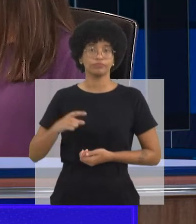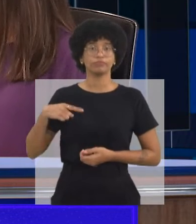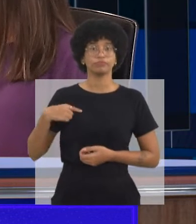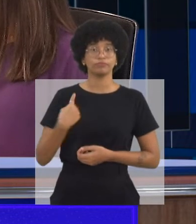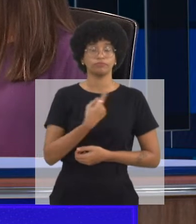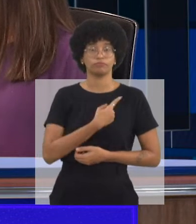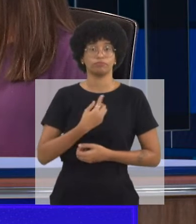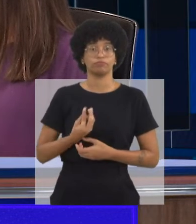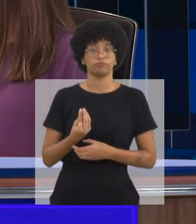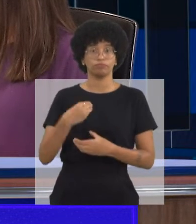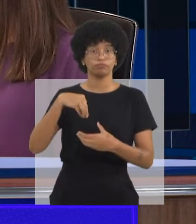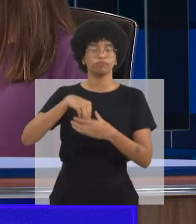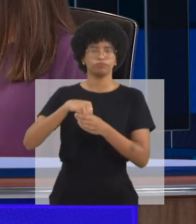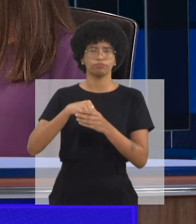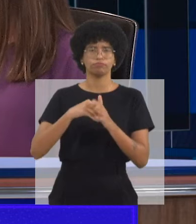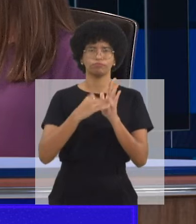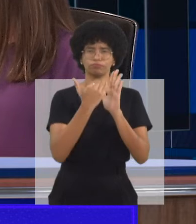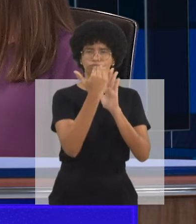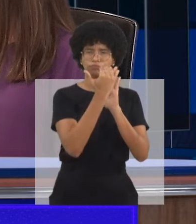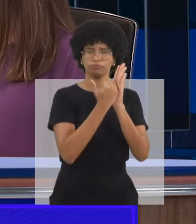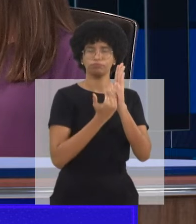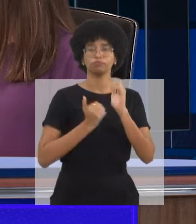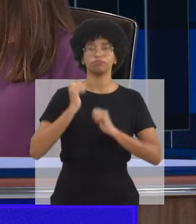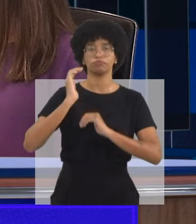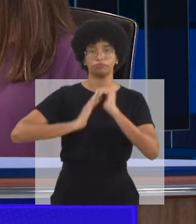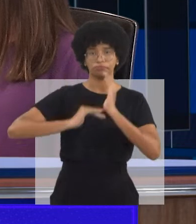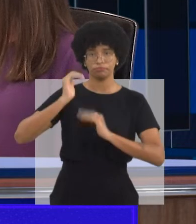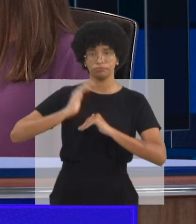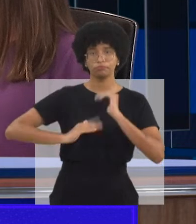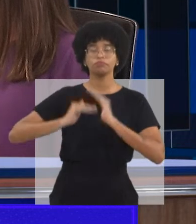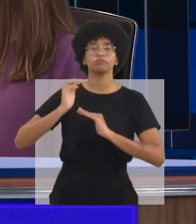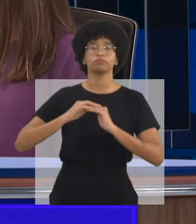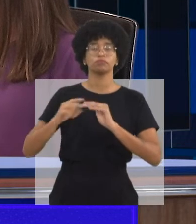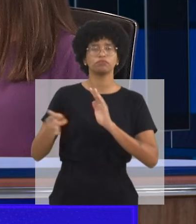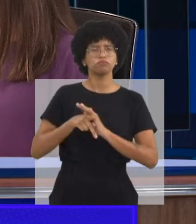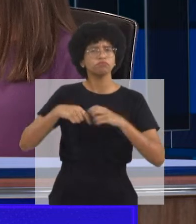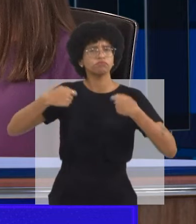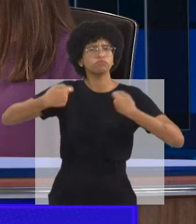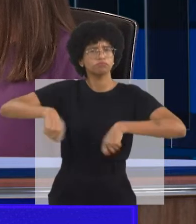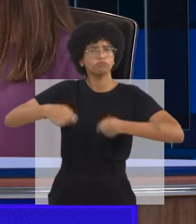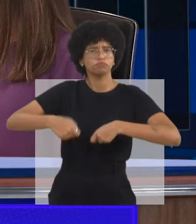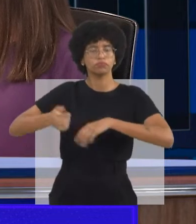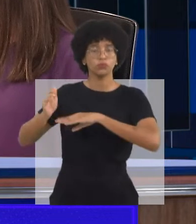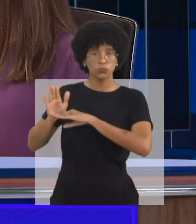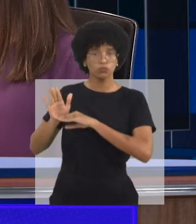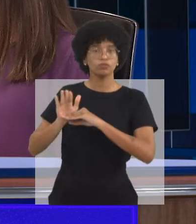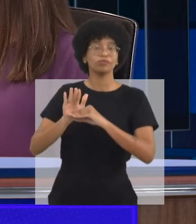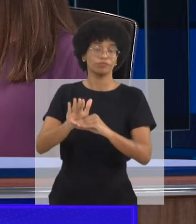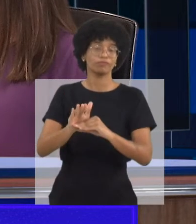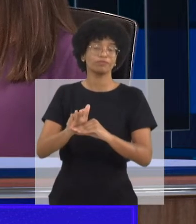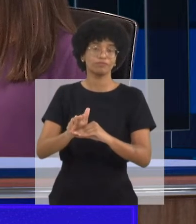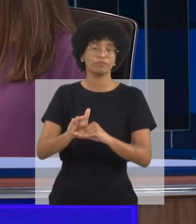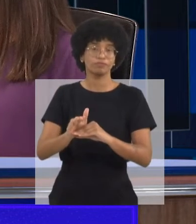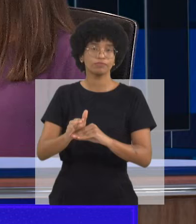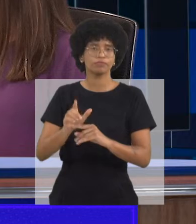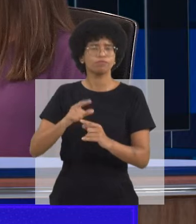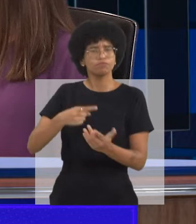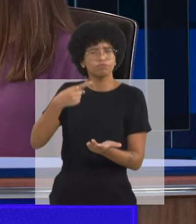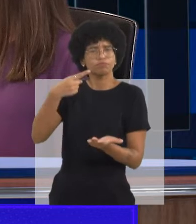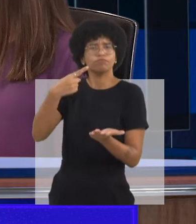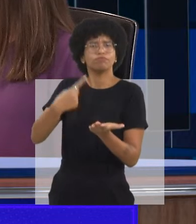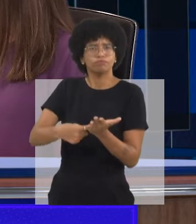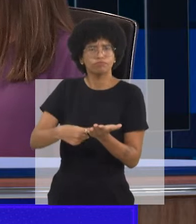Então, Samara, hoje nós podemos falar que o terapeuta ocupacional é um profissional altamente